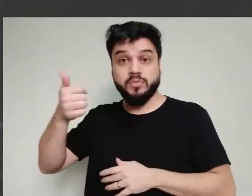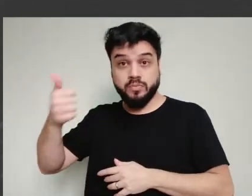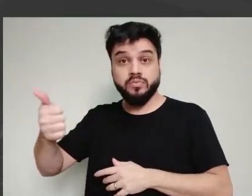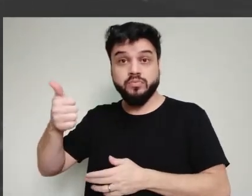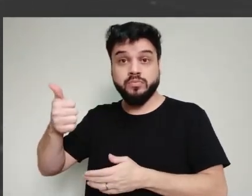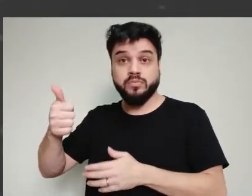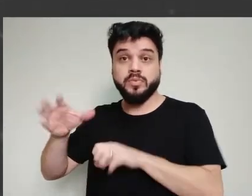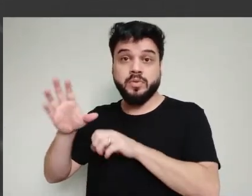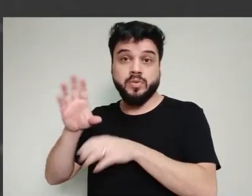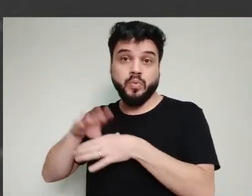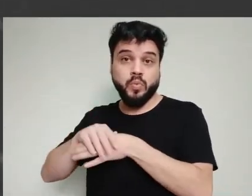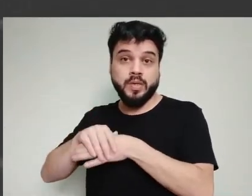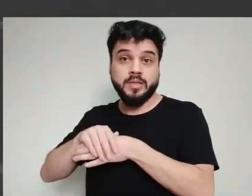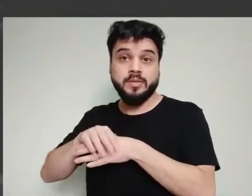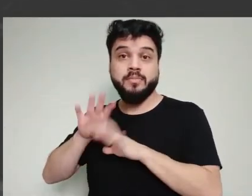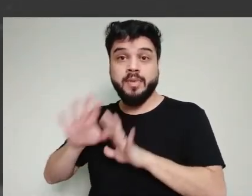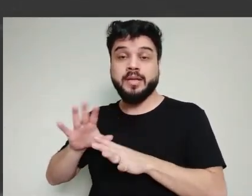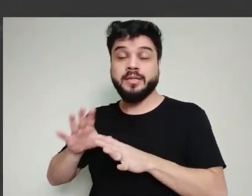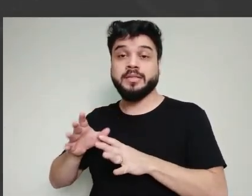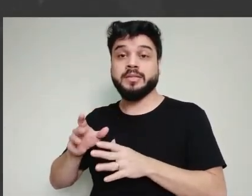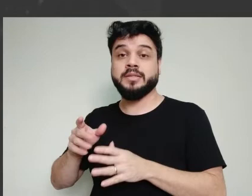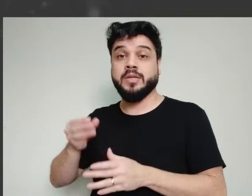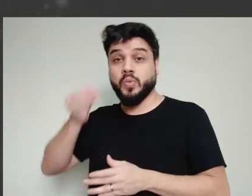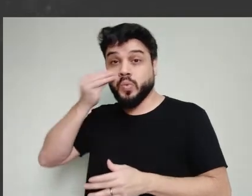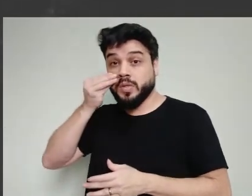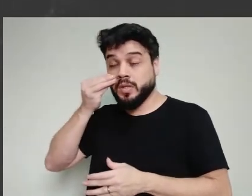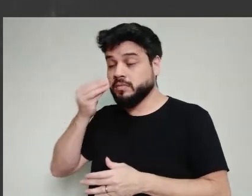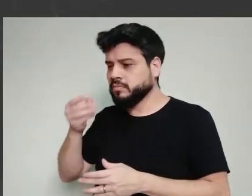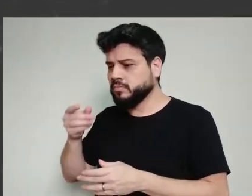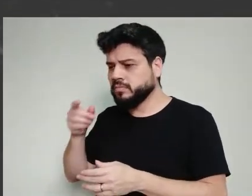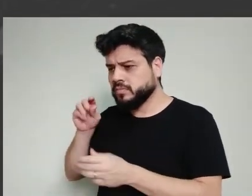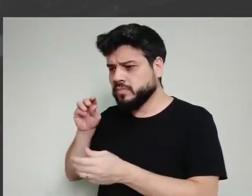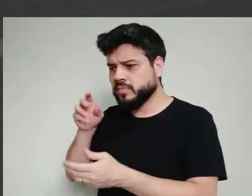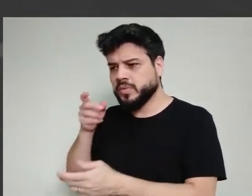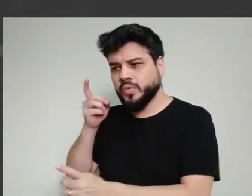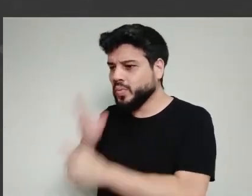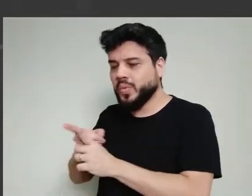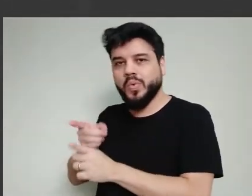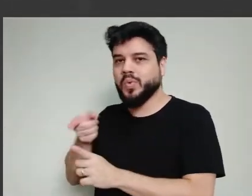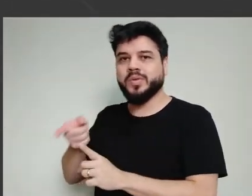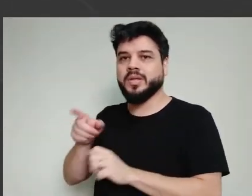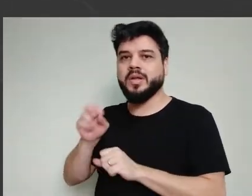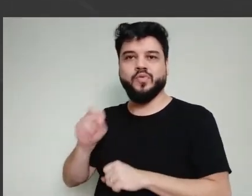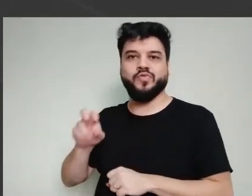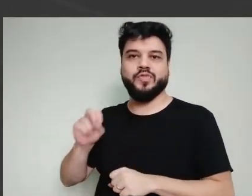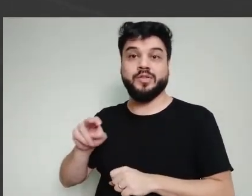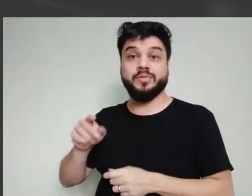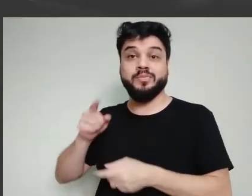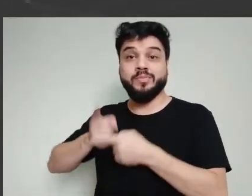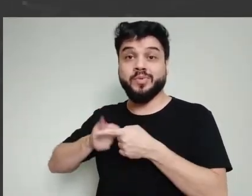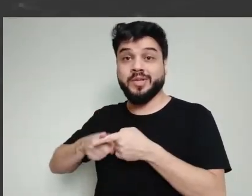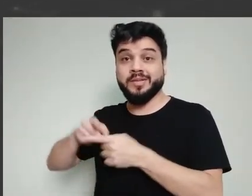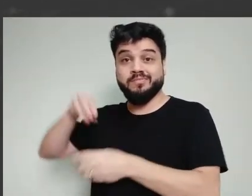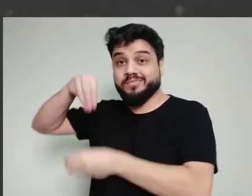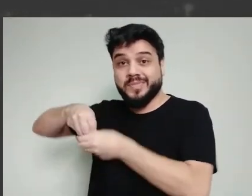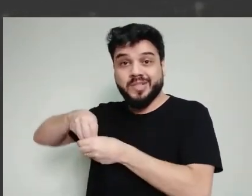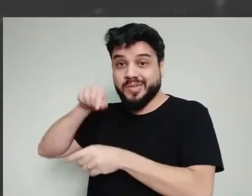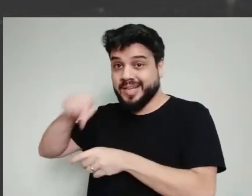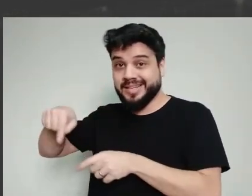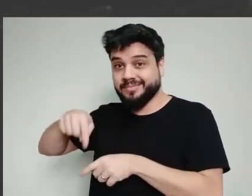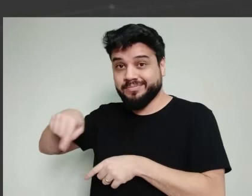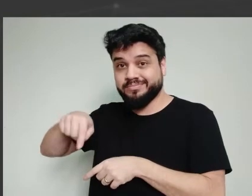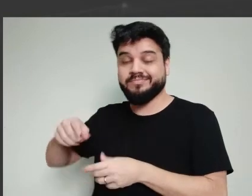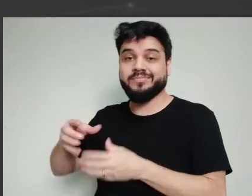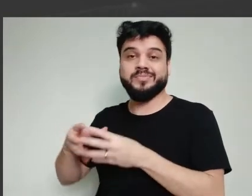local. Nesse caso, aí o teste molecular já não é mais indicado. Passou ali 10 dias para